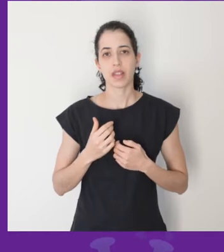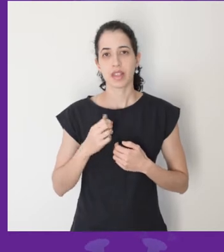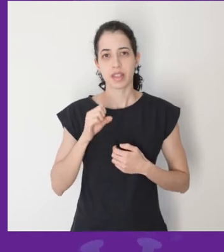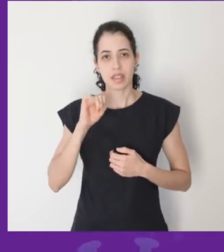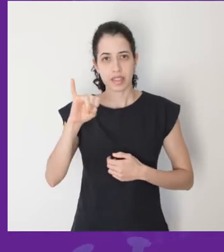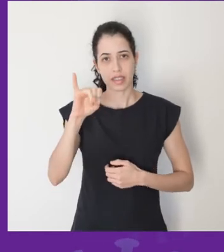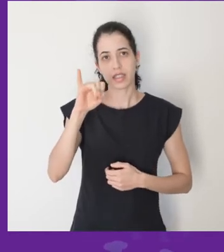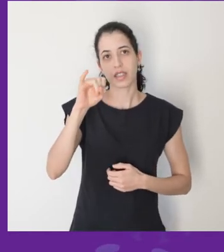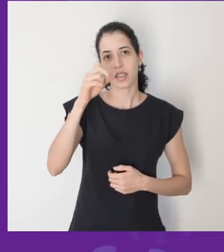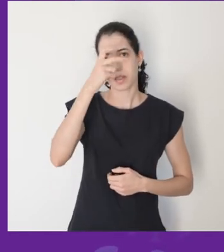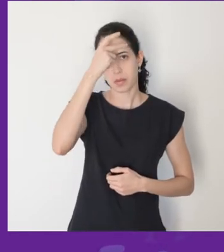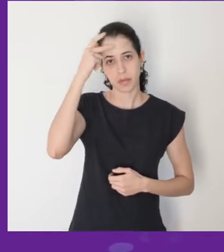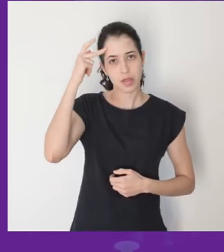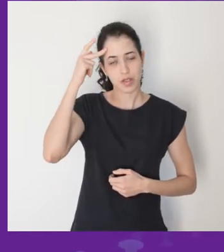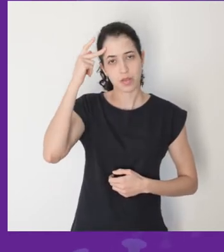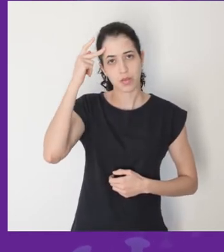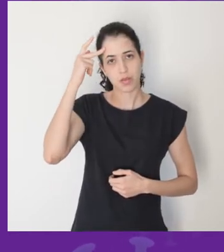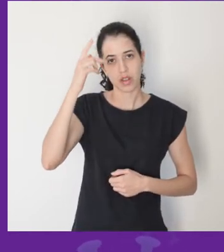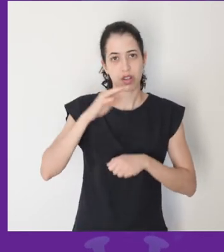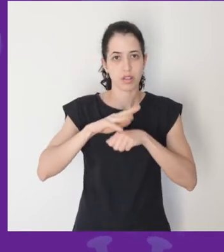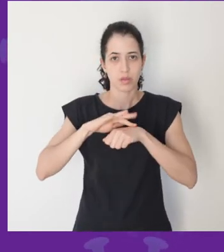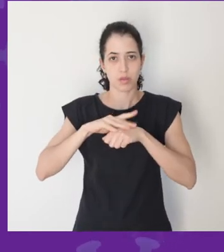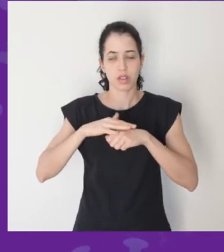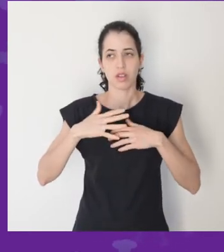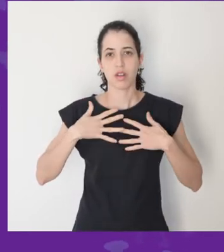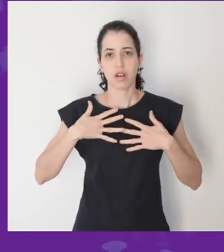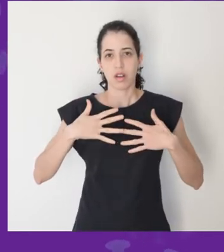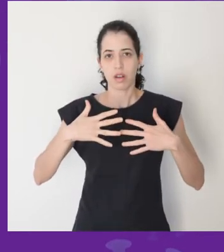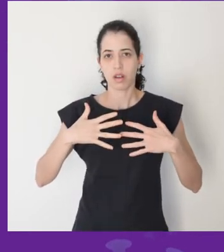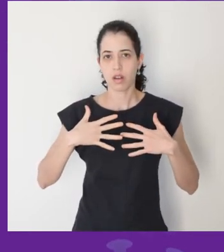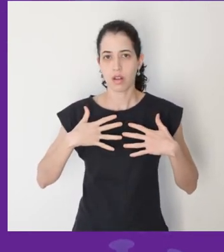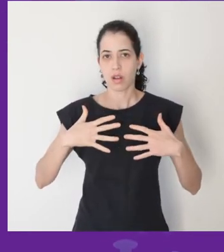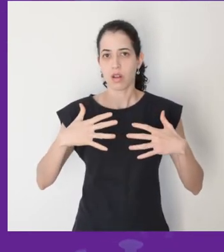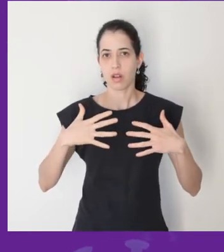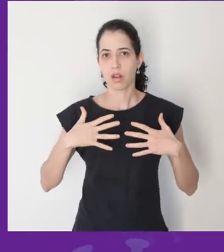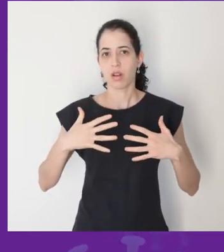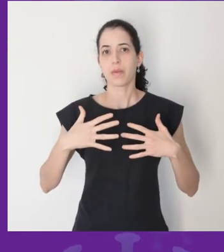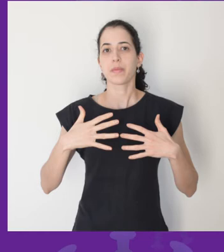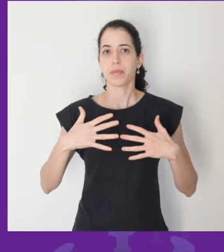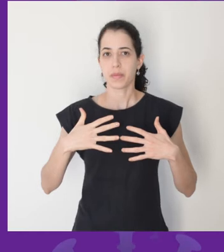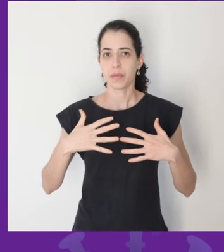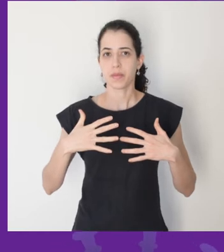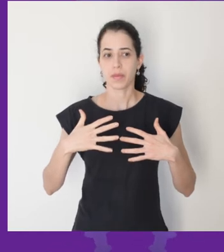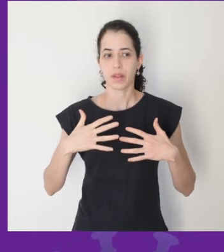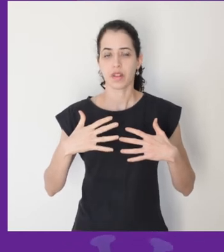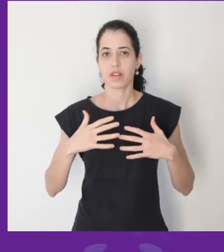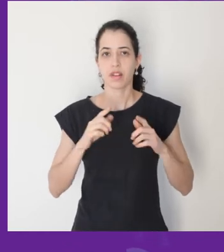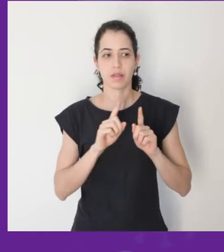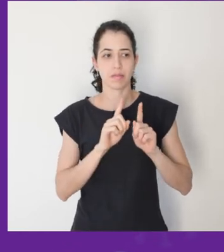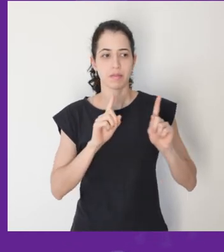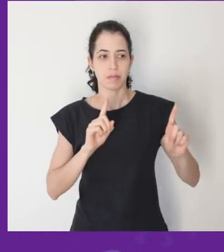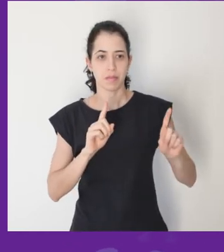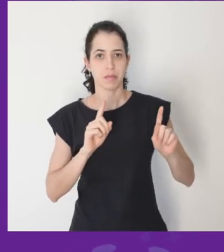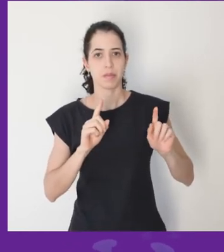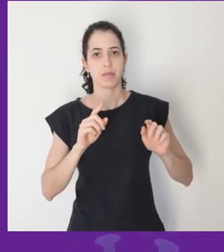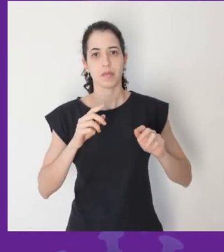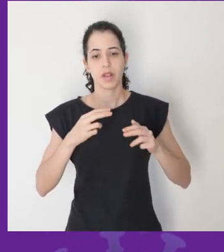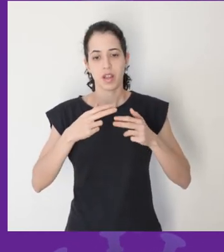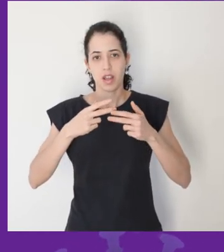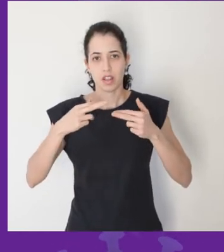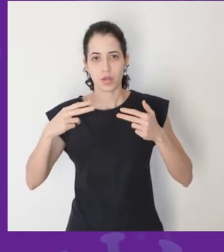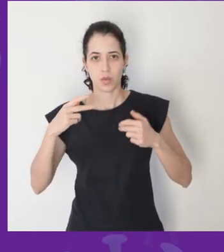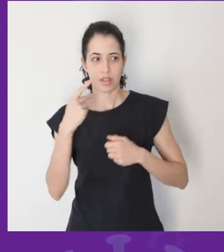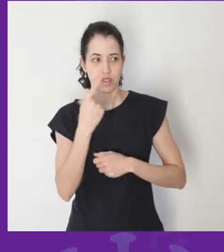Outra coisa é o seguinte, se tiver alguém doente dentro de casa, por exemplo, com sintoma respiratório, colocar essa pessoa em isolamento,